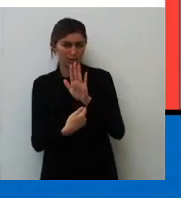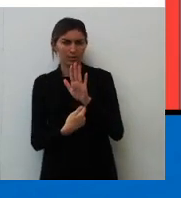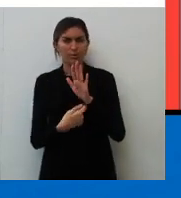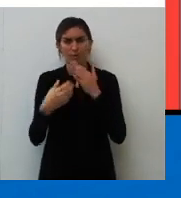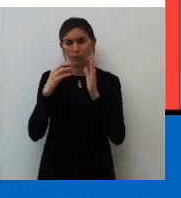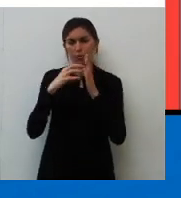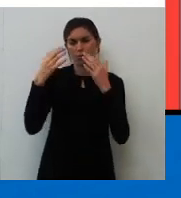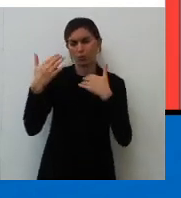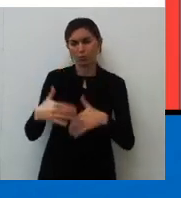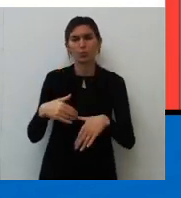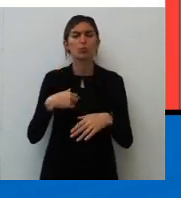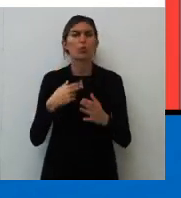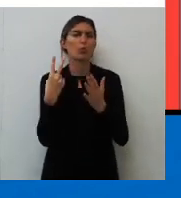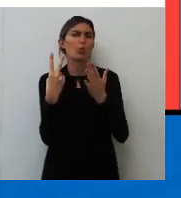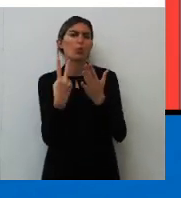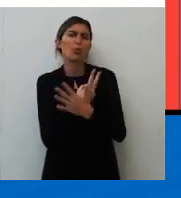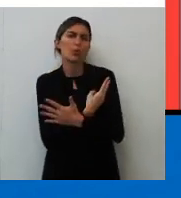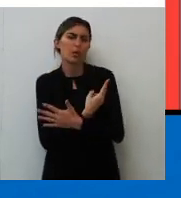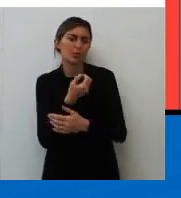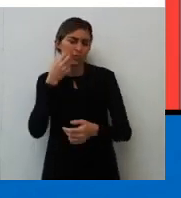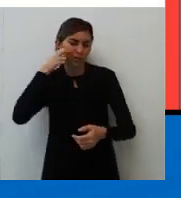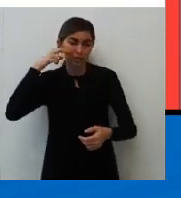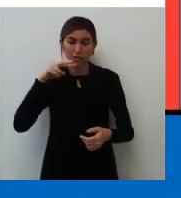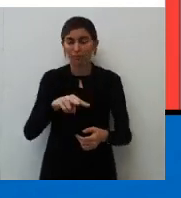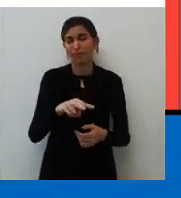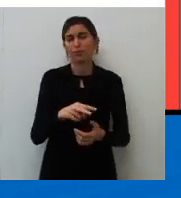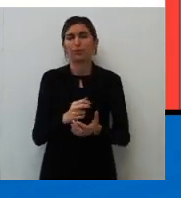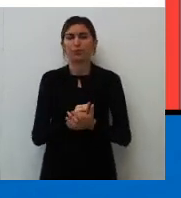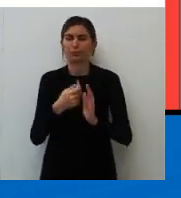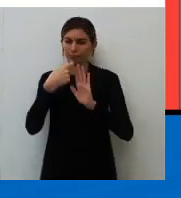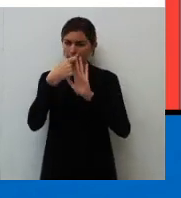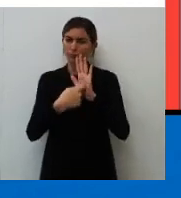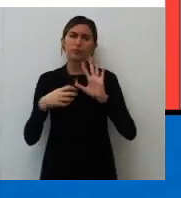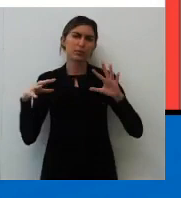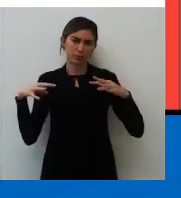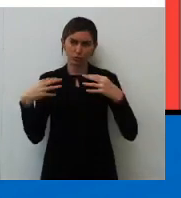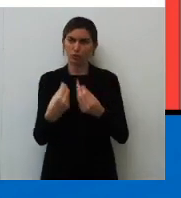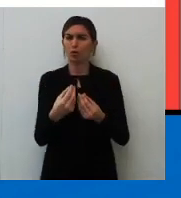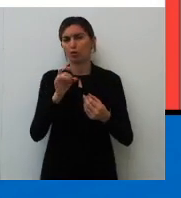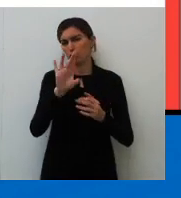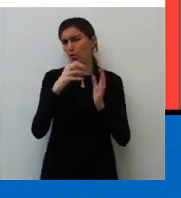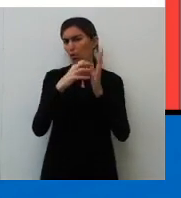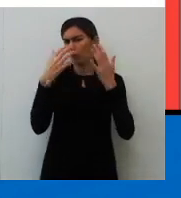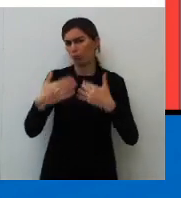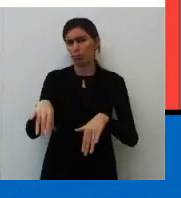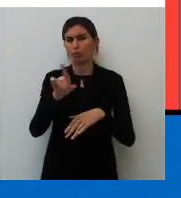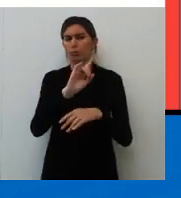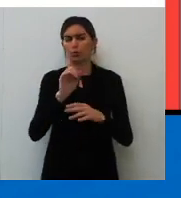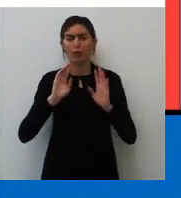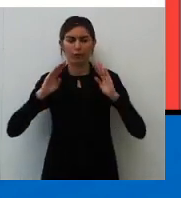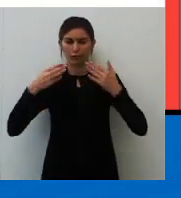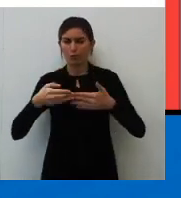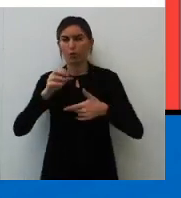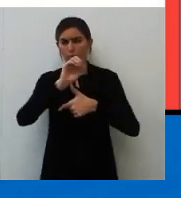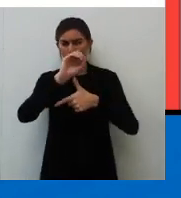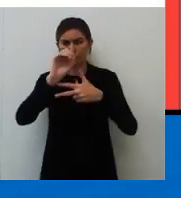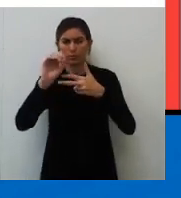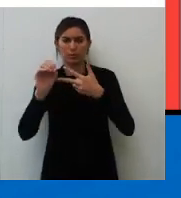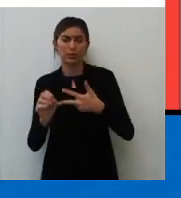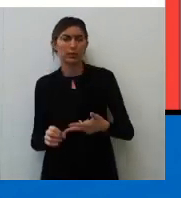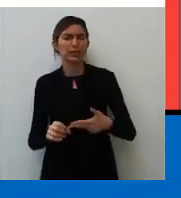concurso, qual o erro mais grosseiro que o senhor já viu? Olha, redação de maneira geral, tá? Não só pra concurso, mas como o nosso foco é, nem Henrique.